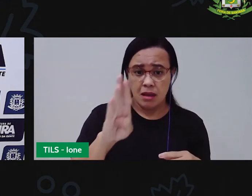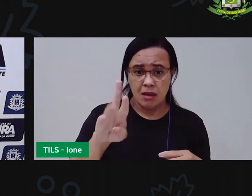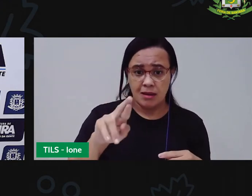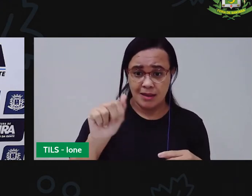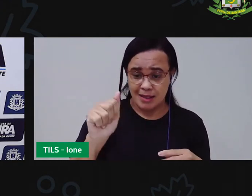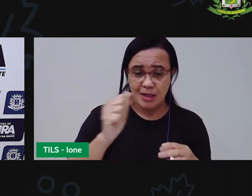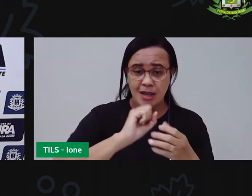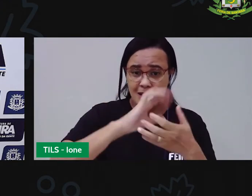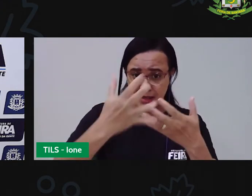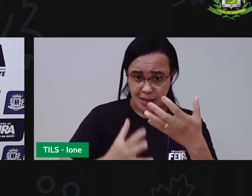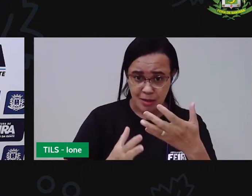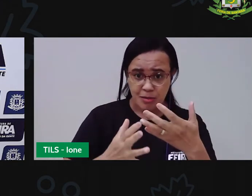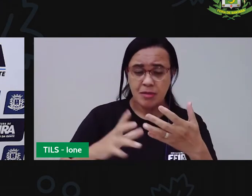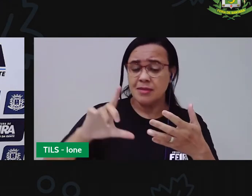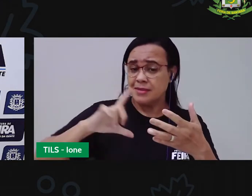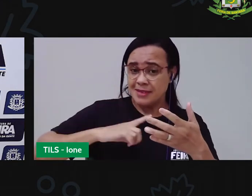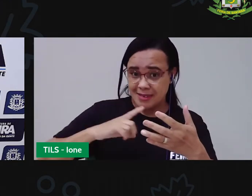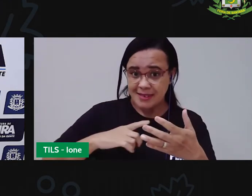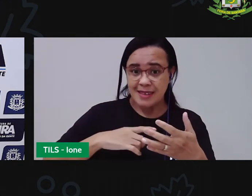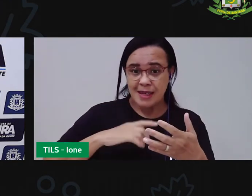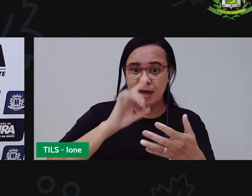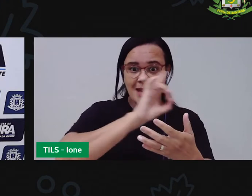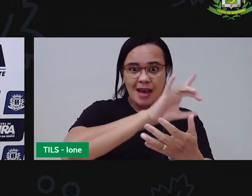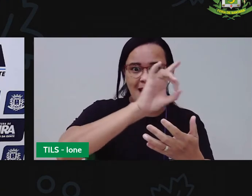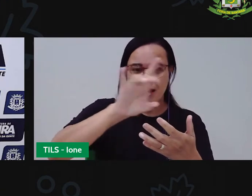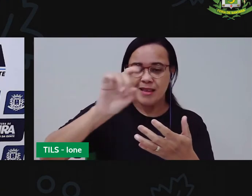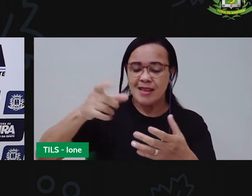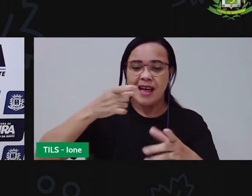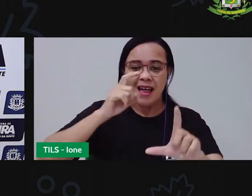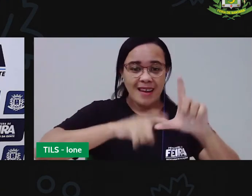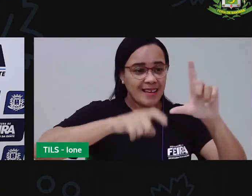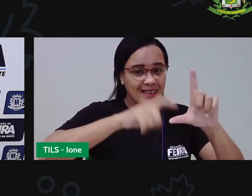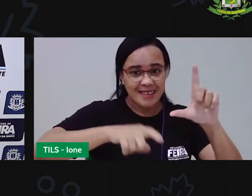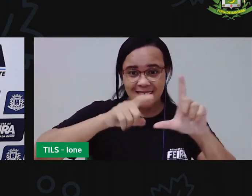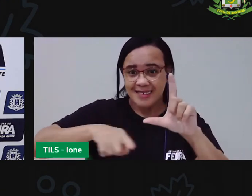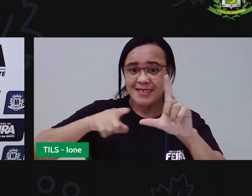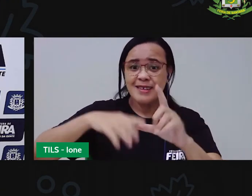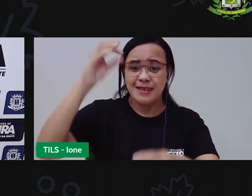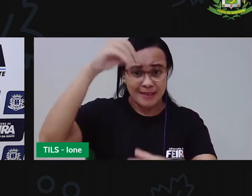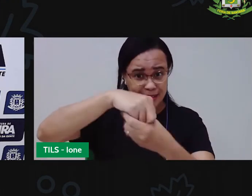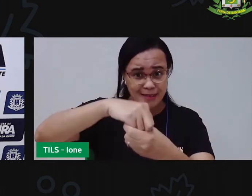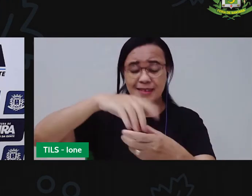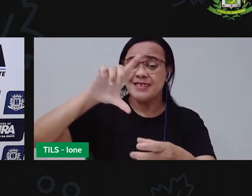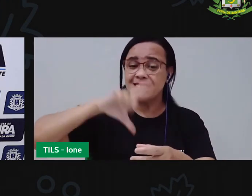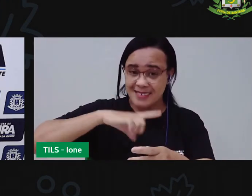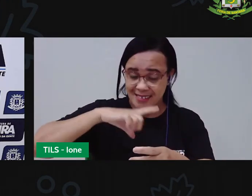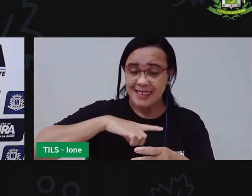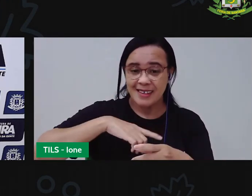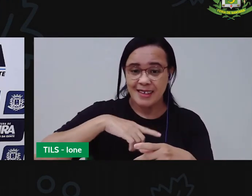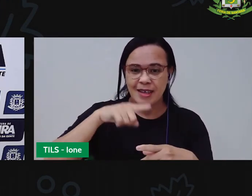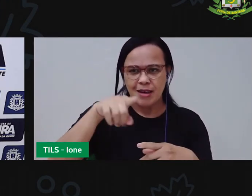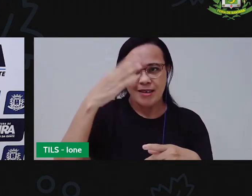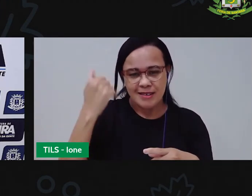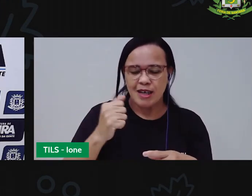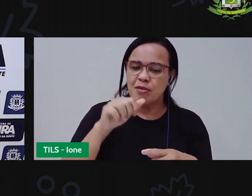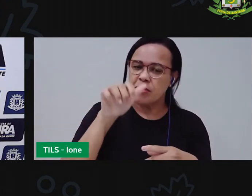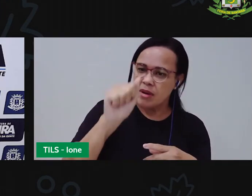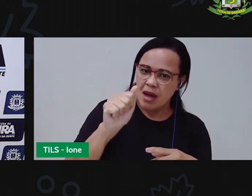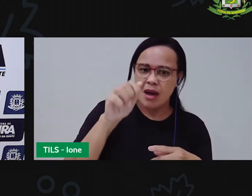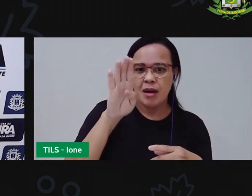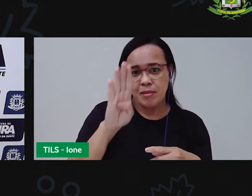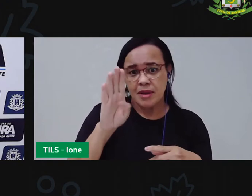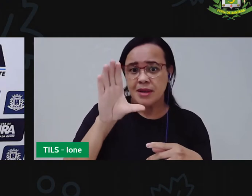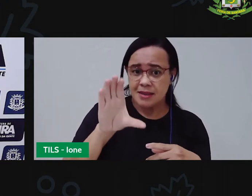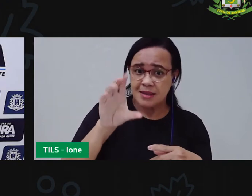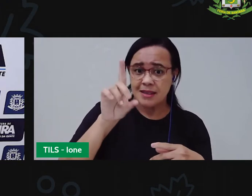Para cada letra do alfabeto que a gente reconhece, né? Com A, B, C, tem um símbolo